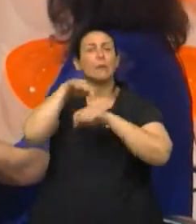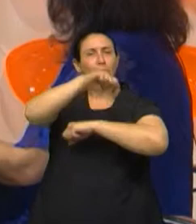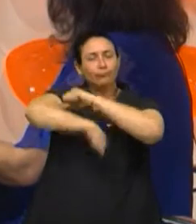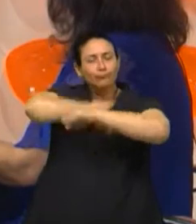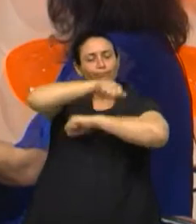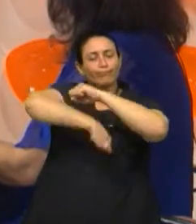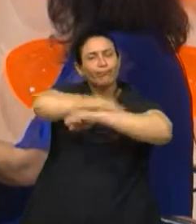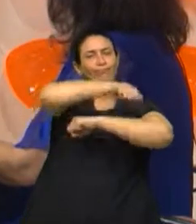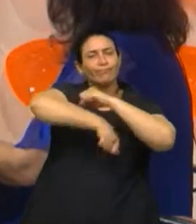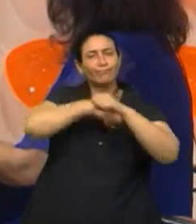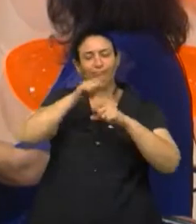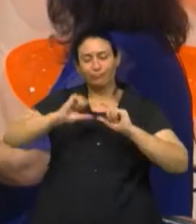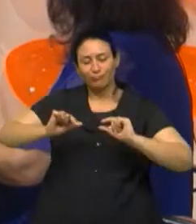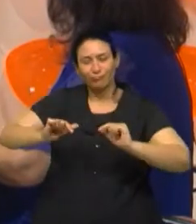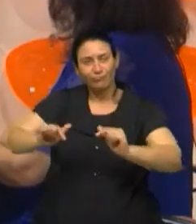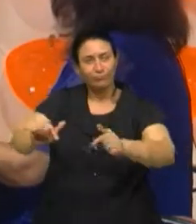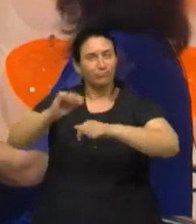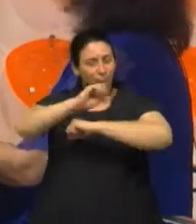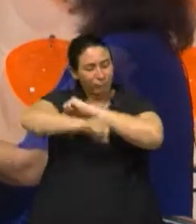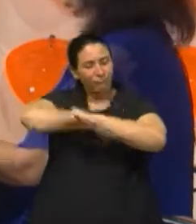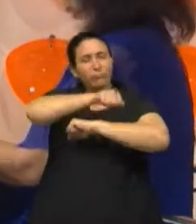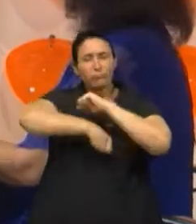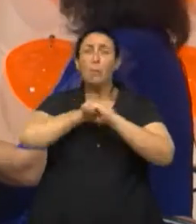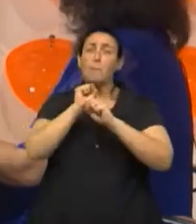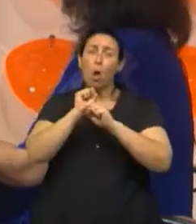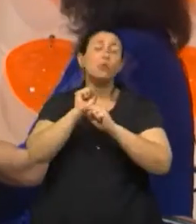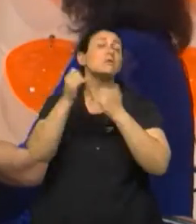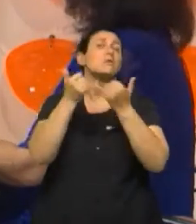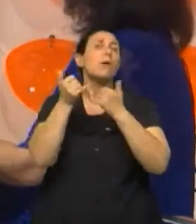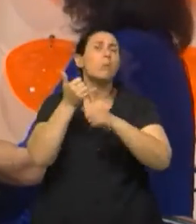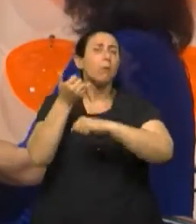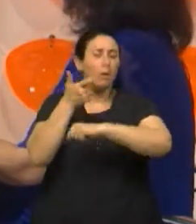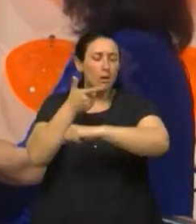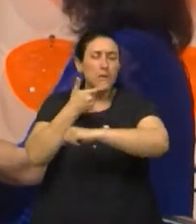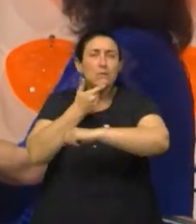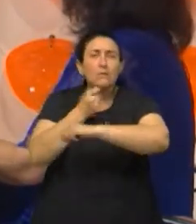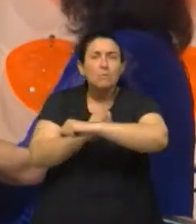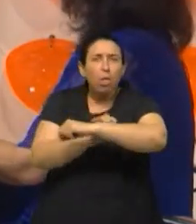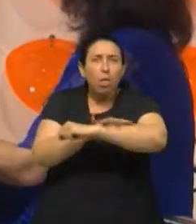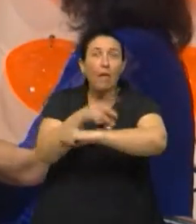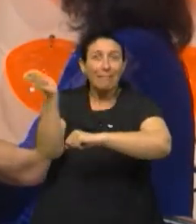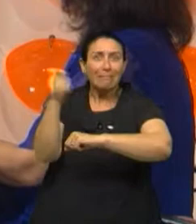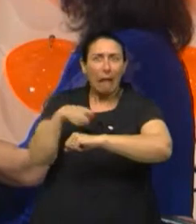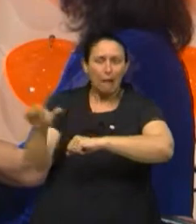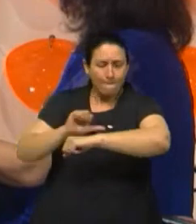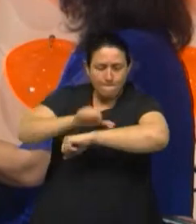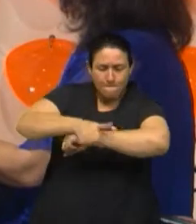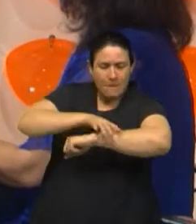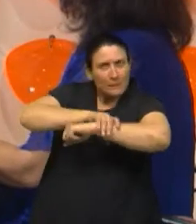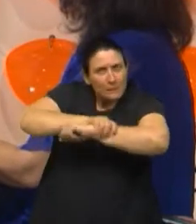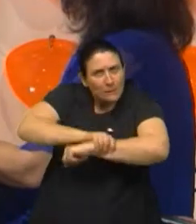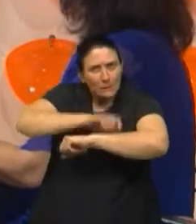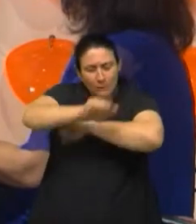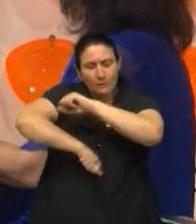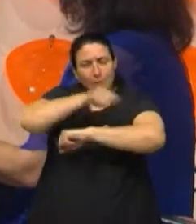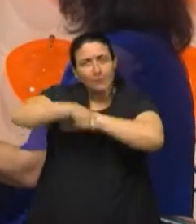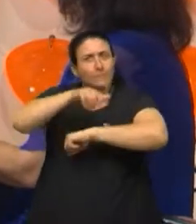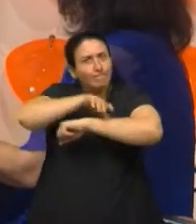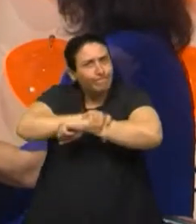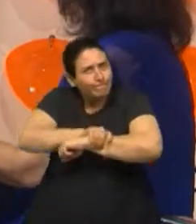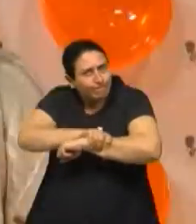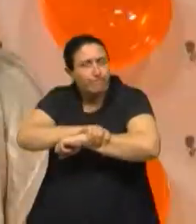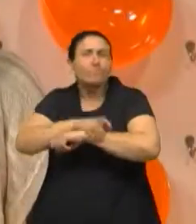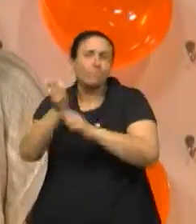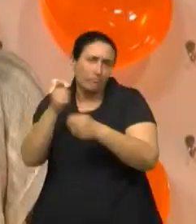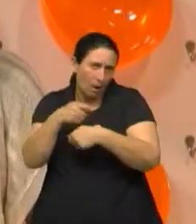questão de ferimentos com sangramento, onde pode ser protegida a área do ferimento. E faz compressão também, E fazendo a compressão,